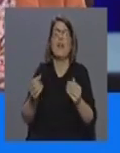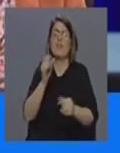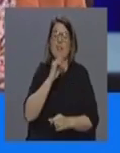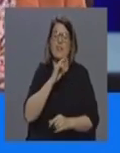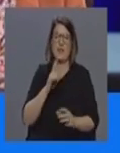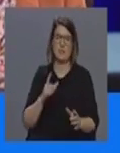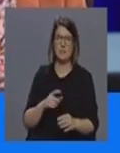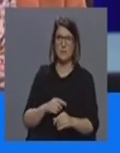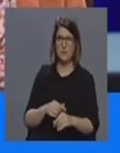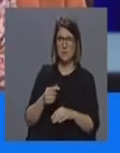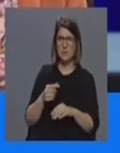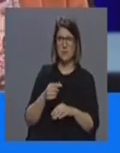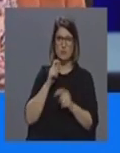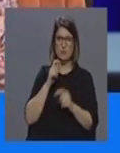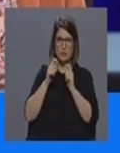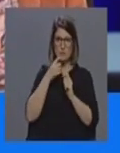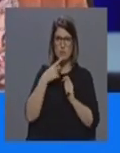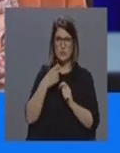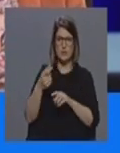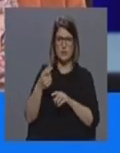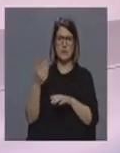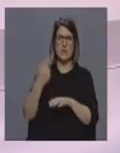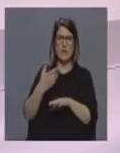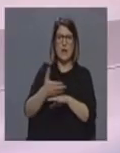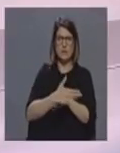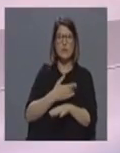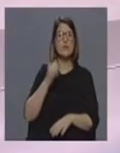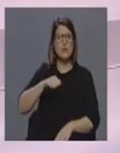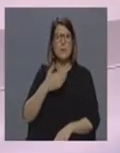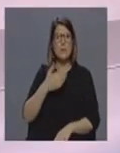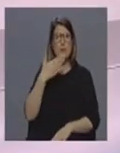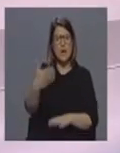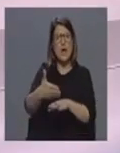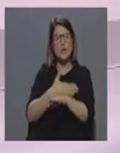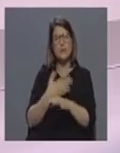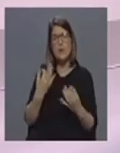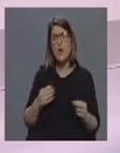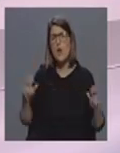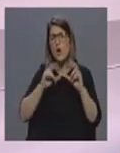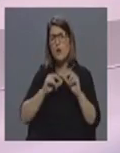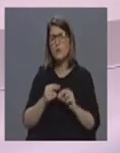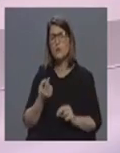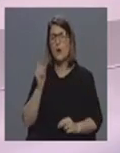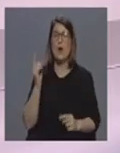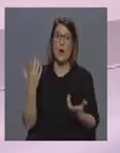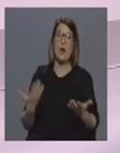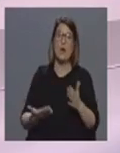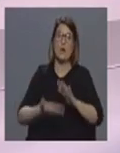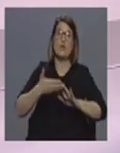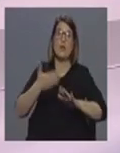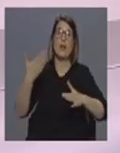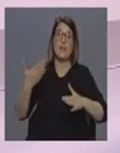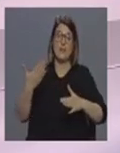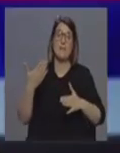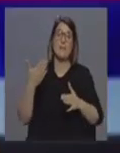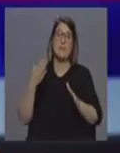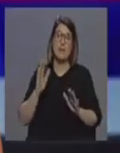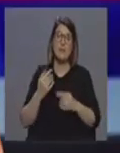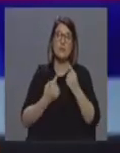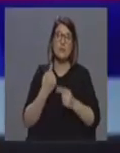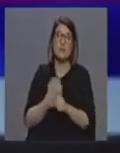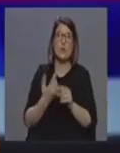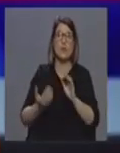intervenção que já devia ter sido feita há mais tempo claro que sim estava pedida há mais tempo portanto isto não é novo claro que agora ficou urgente mas às vezes também precisa haver